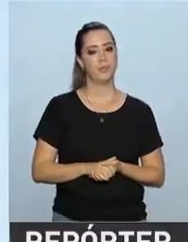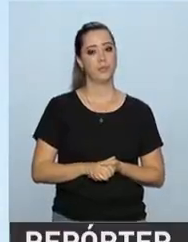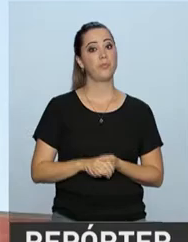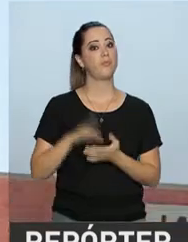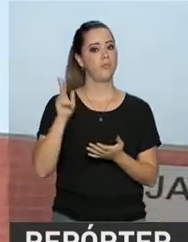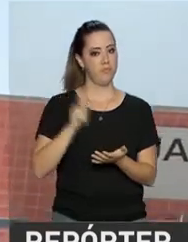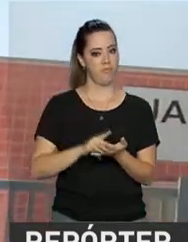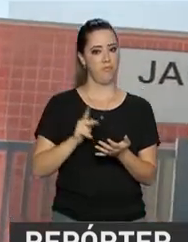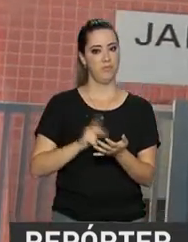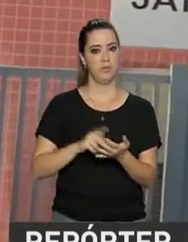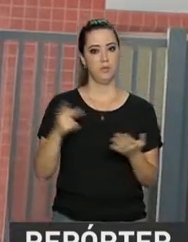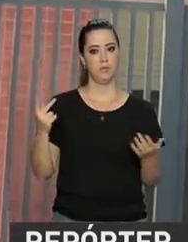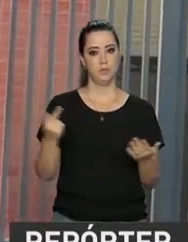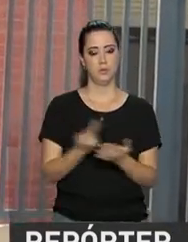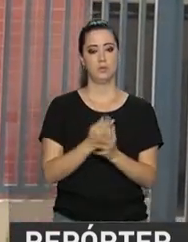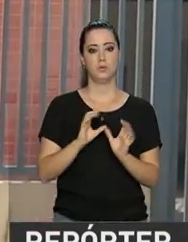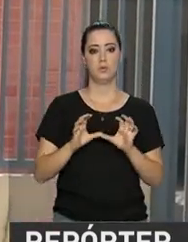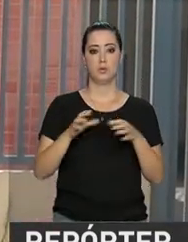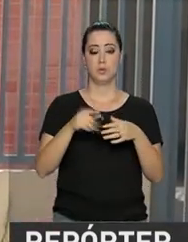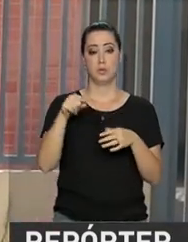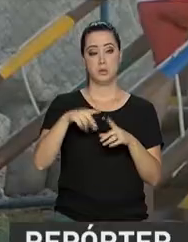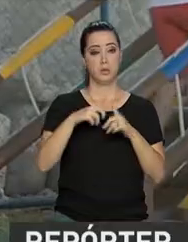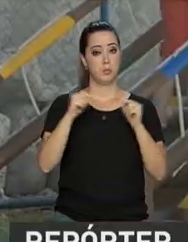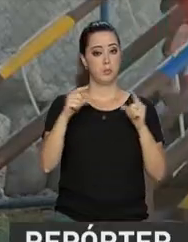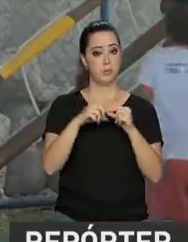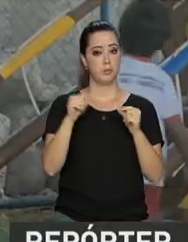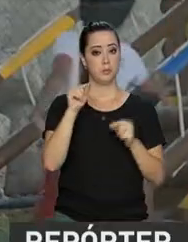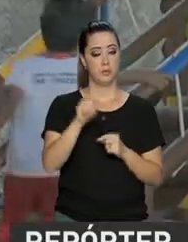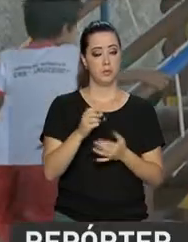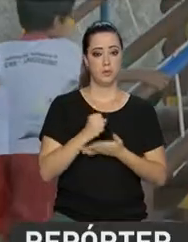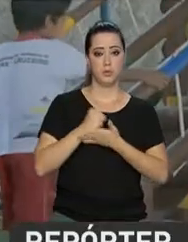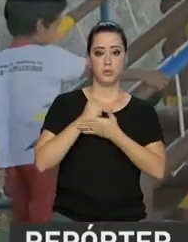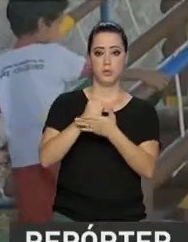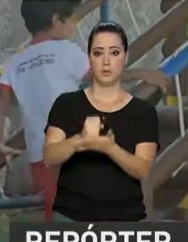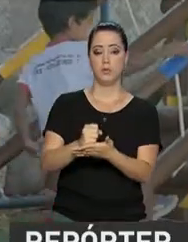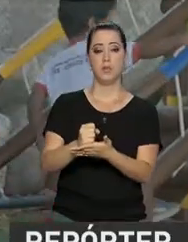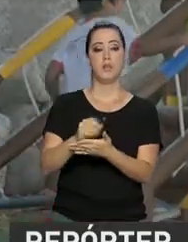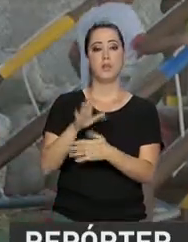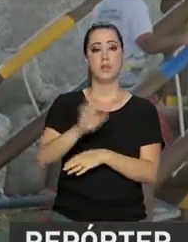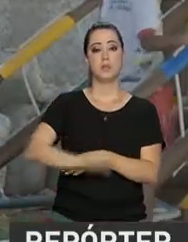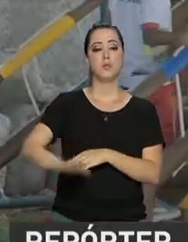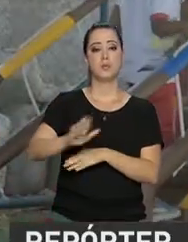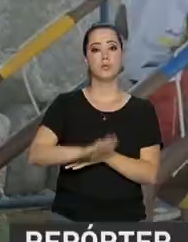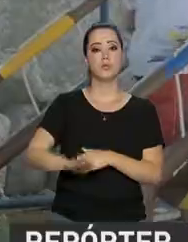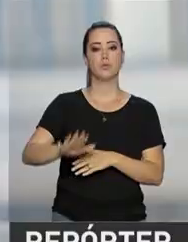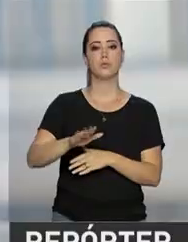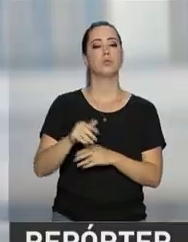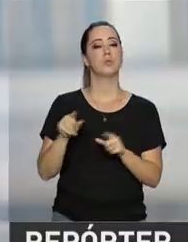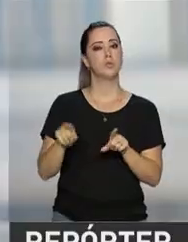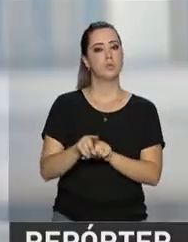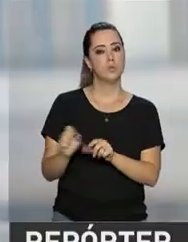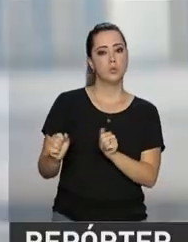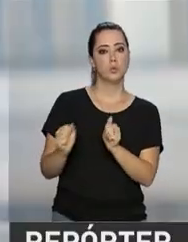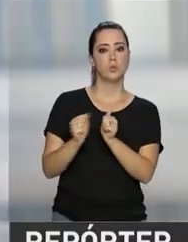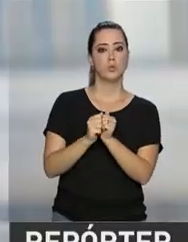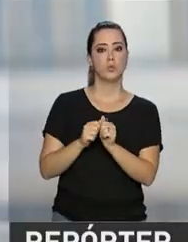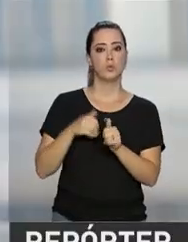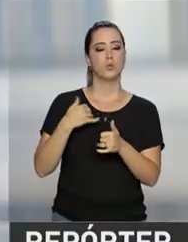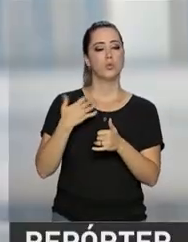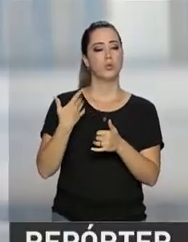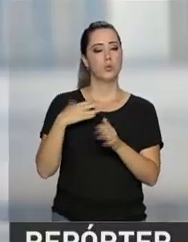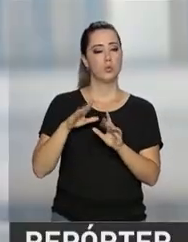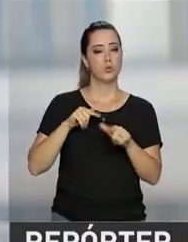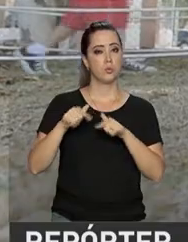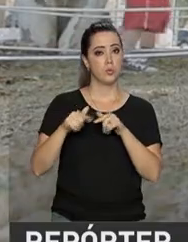Realidade nesta escola da Rede Pública de Brasília. Ela oferece o ensino infantil para os pequenos. Junto com atividades